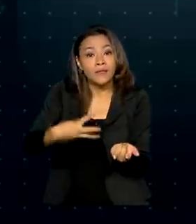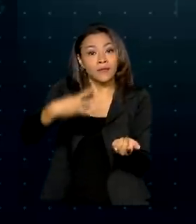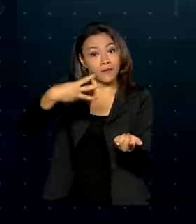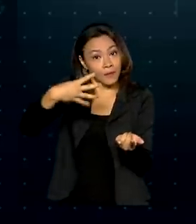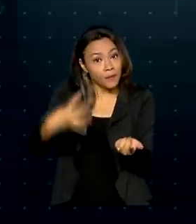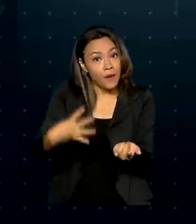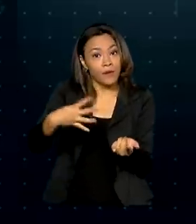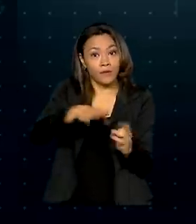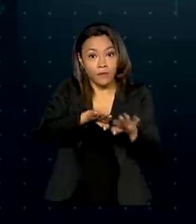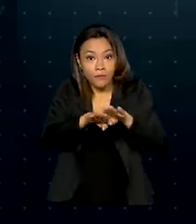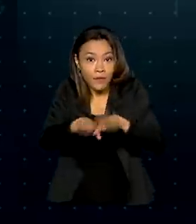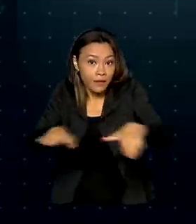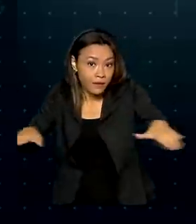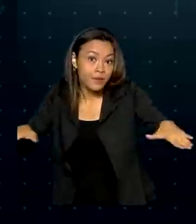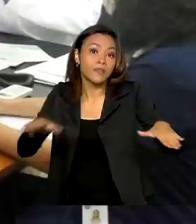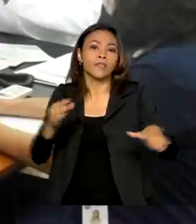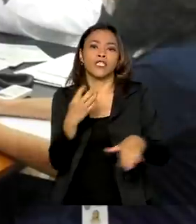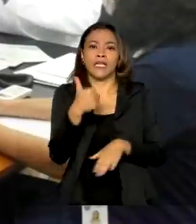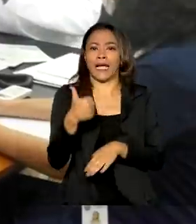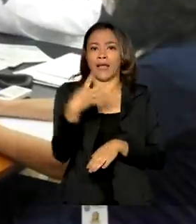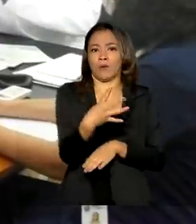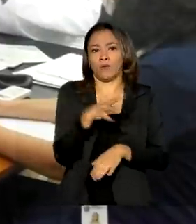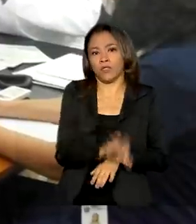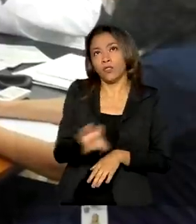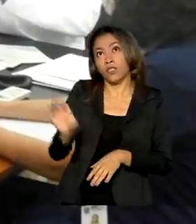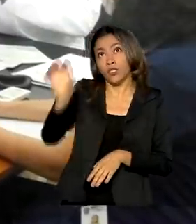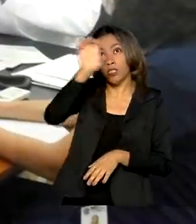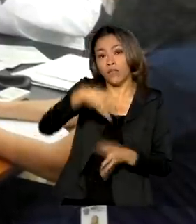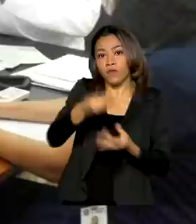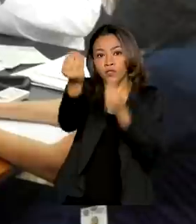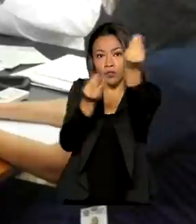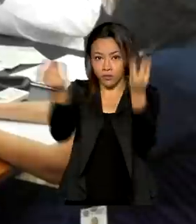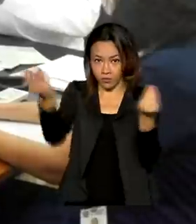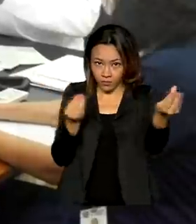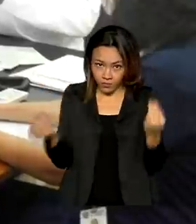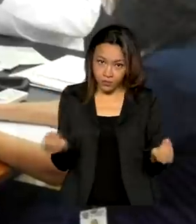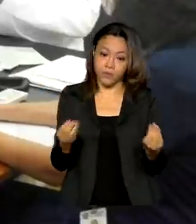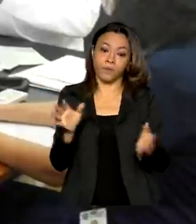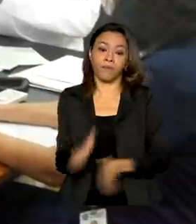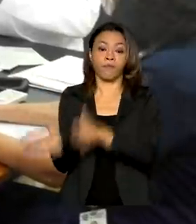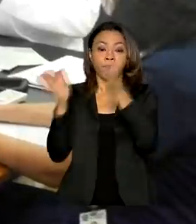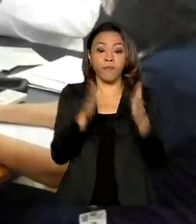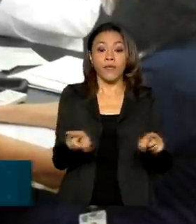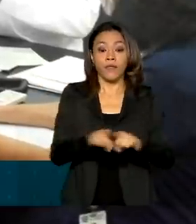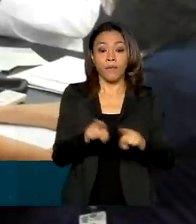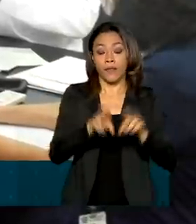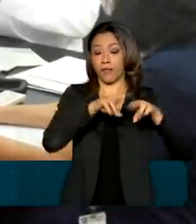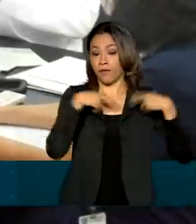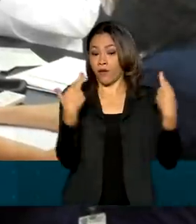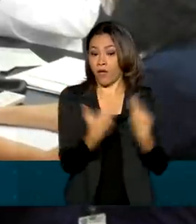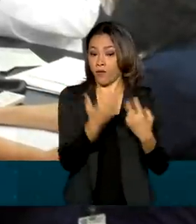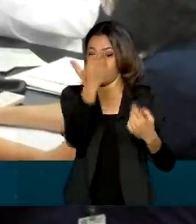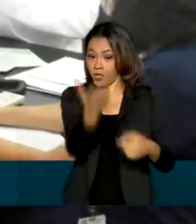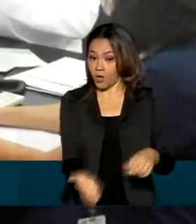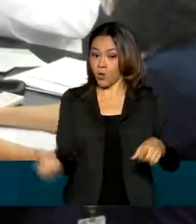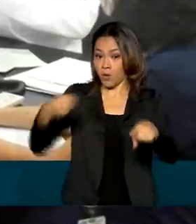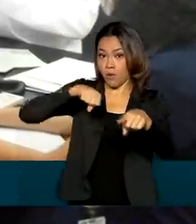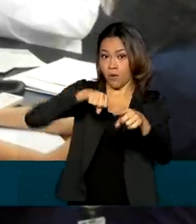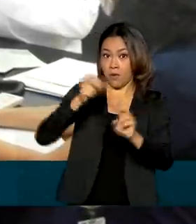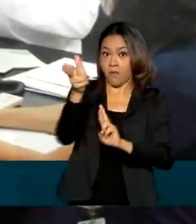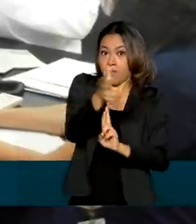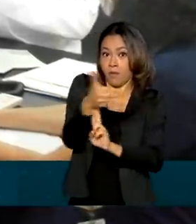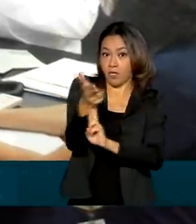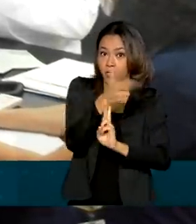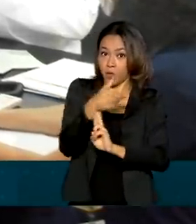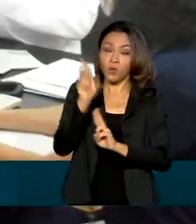distribuídos em 14 estados. O ministro Marcelo Queiroga se reuniu com o embaixador dos Estados Unidos, Todd Chapman, para tratar